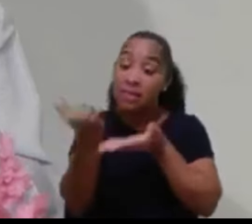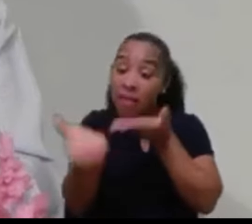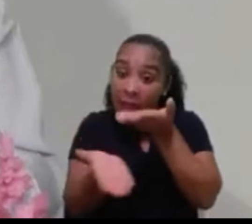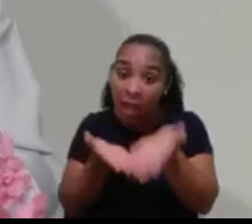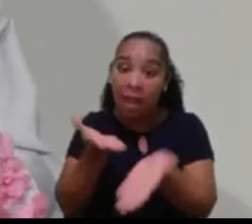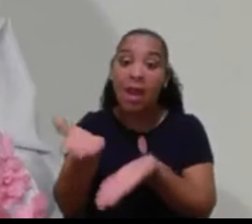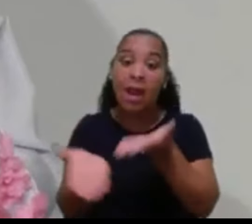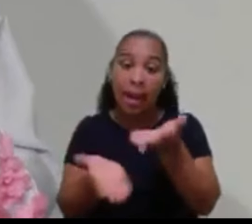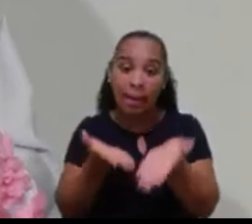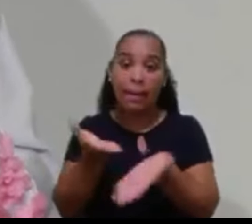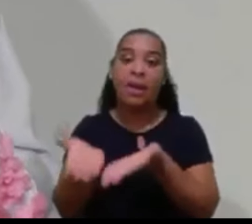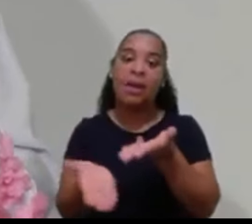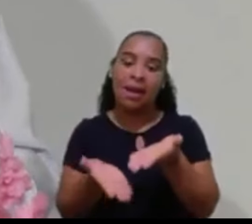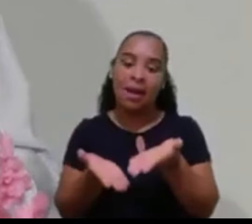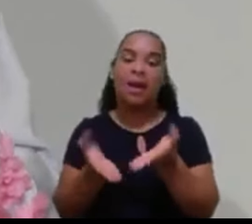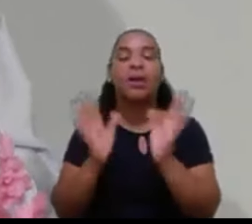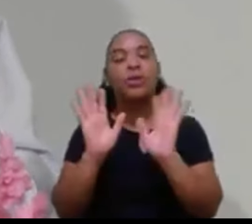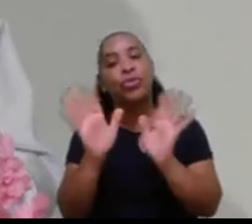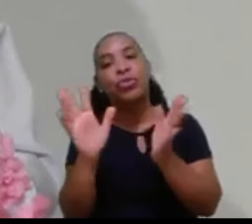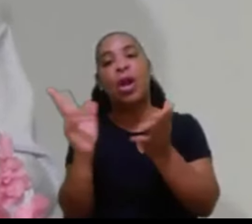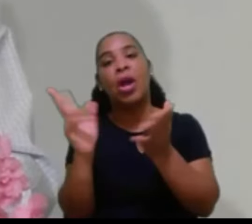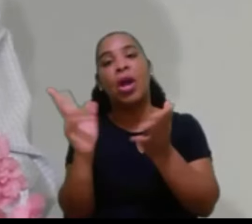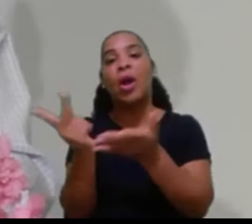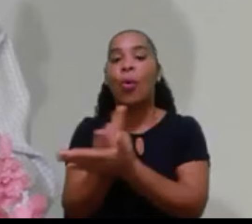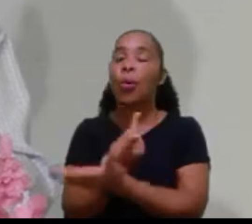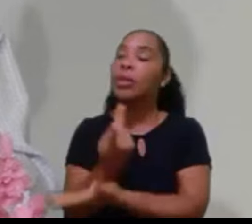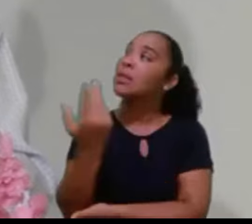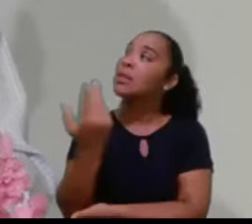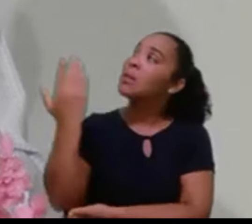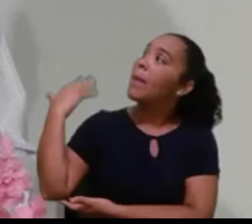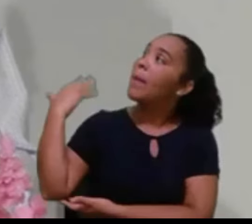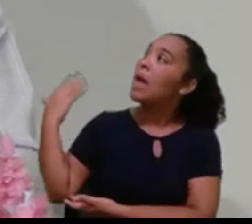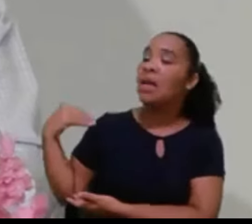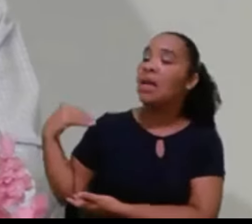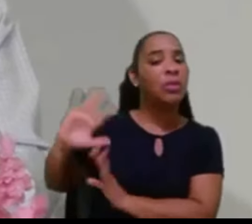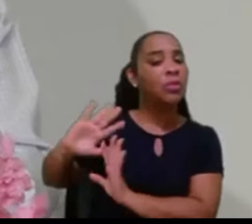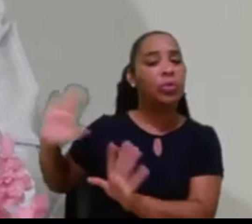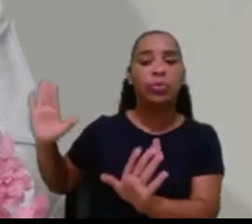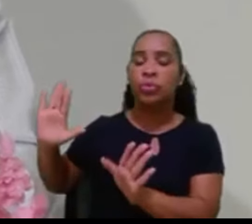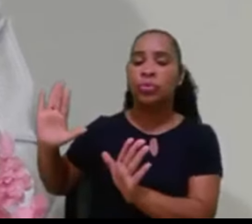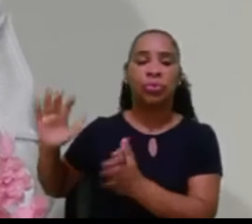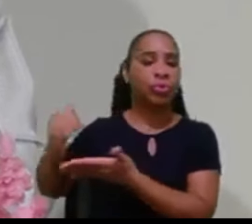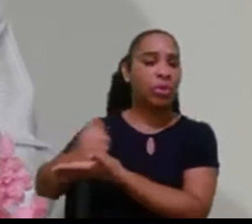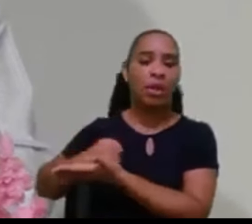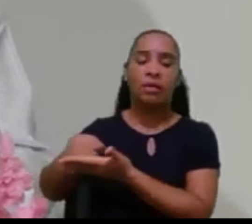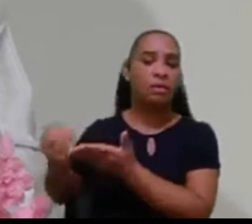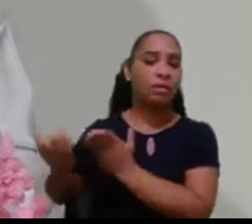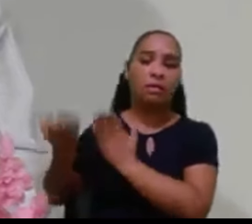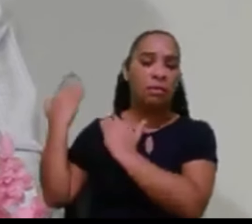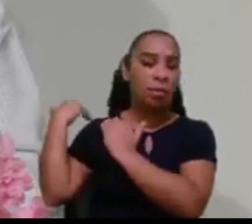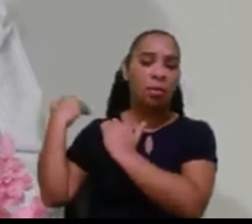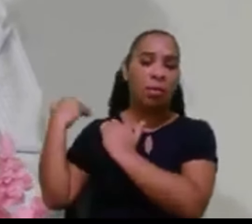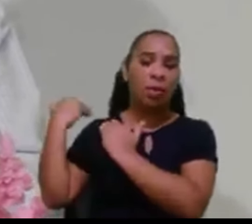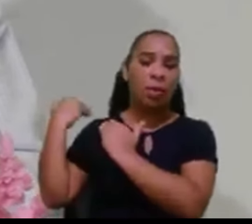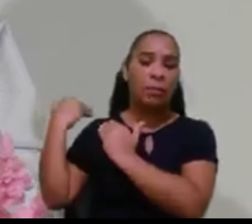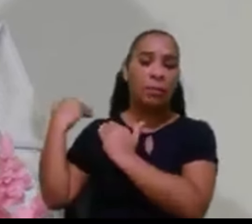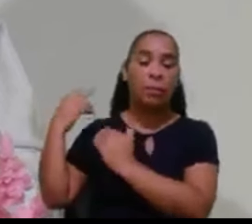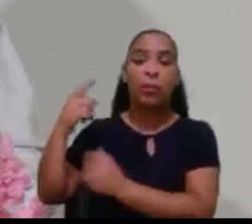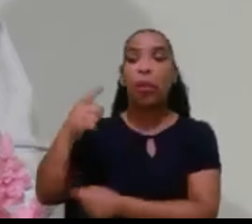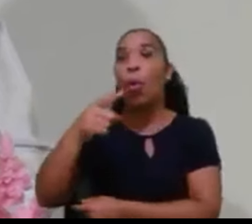Bom, isso já aconteceu. Não vai acontecer. Novamente. Ninguém me vai